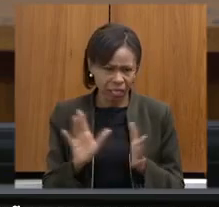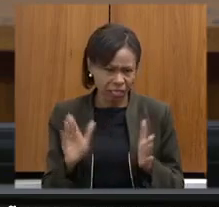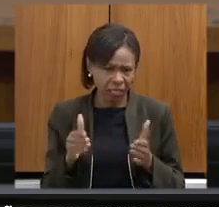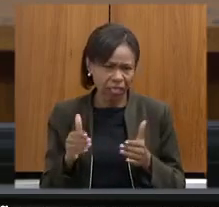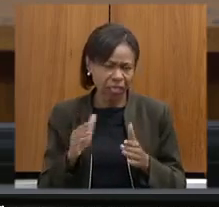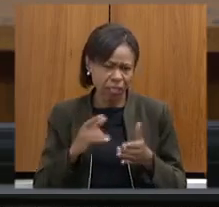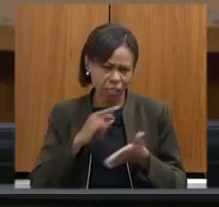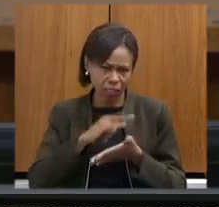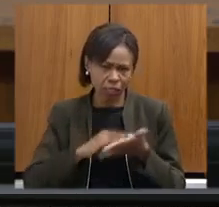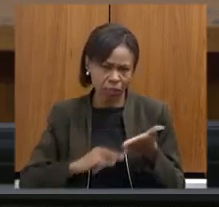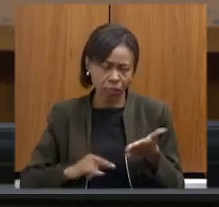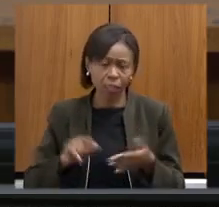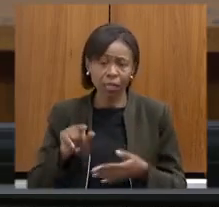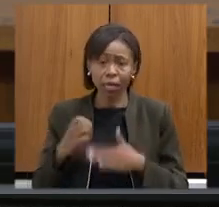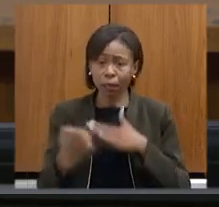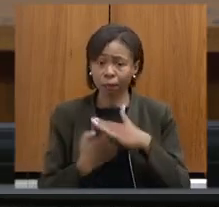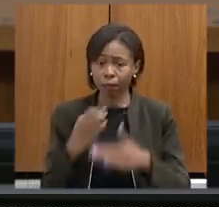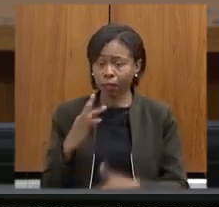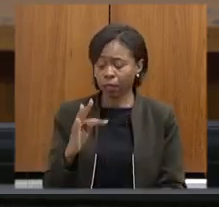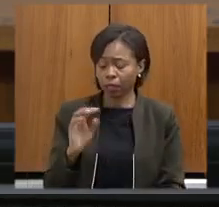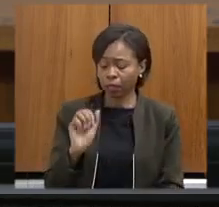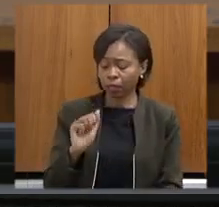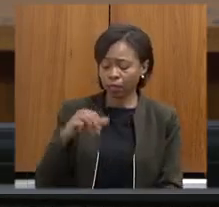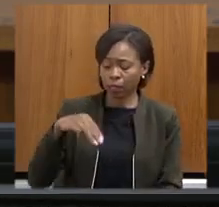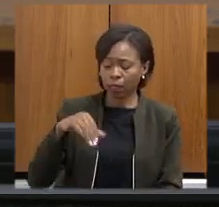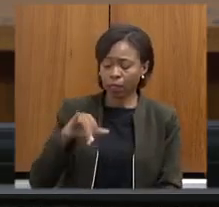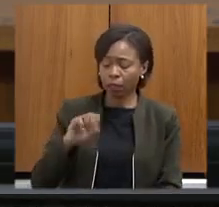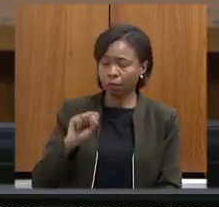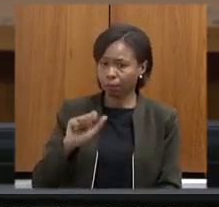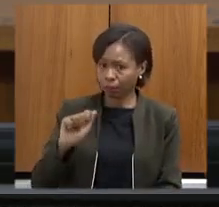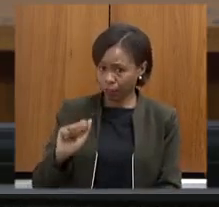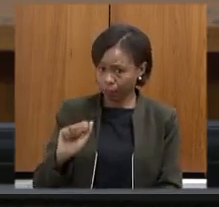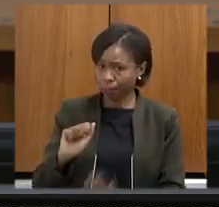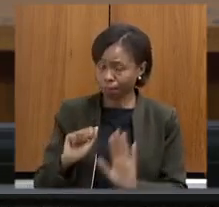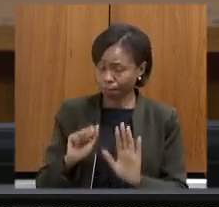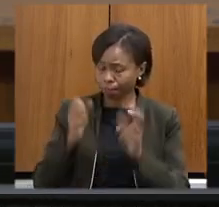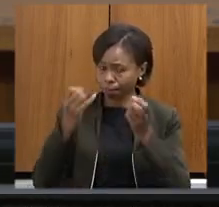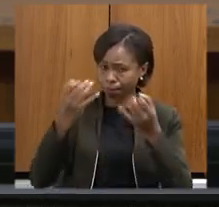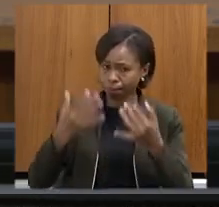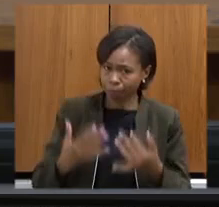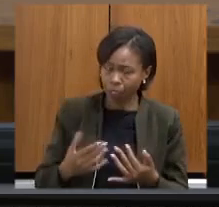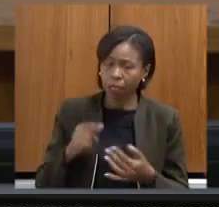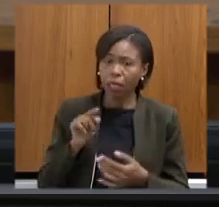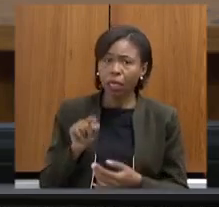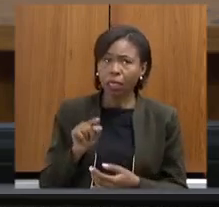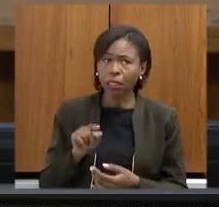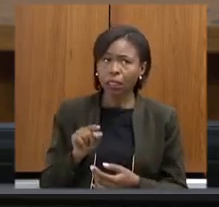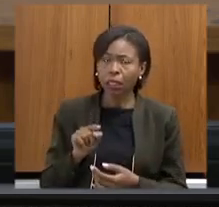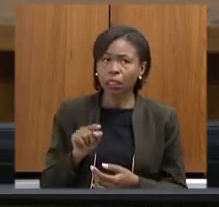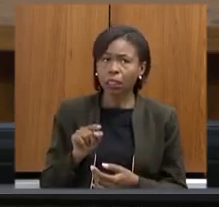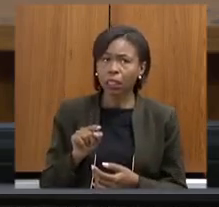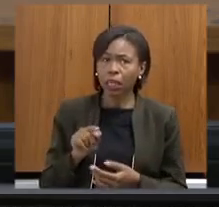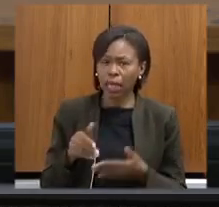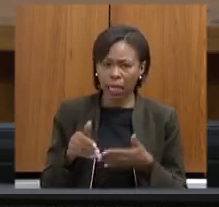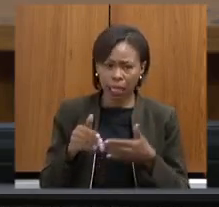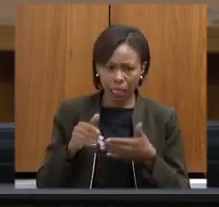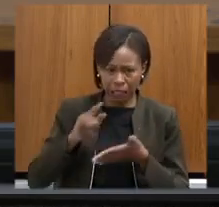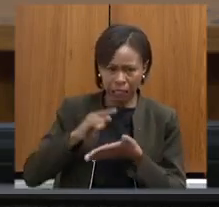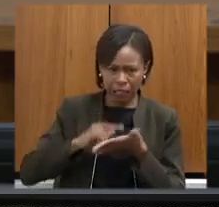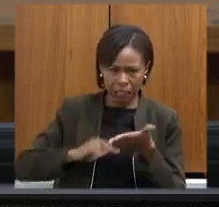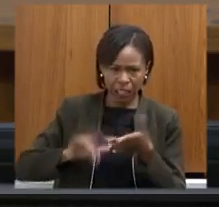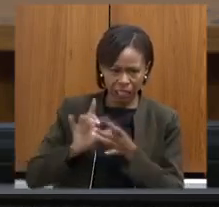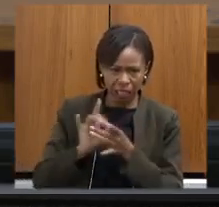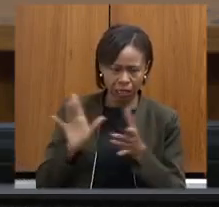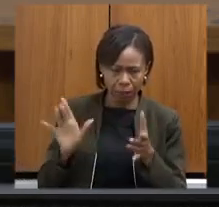é bom a gente esclarecer o empreendimento esse licenciamento ambiental ele tramita